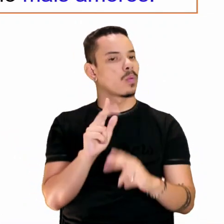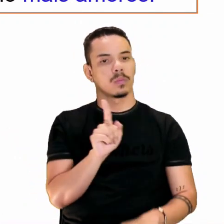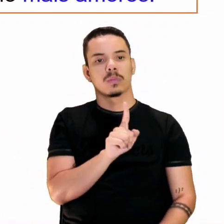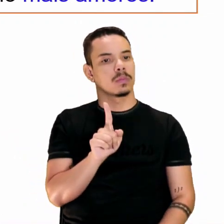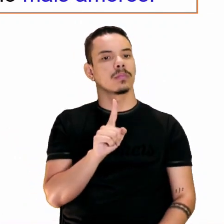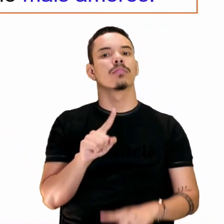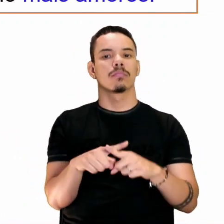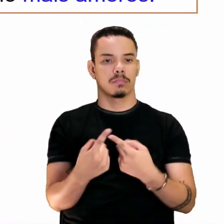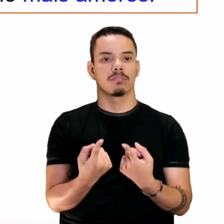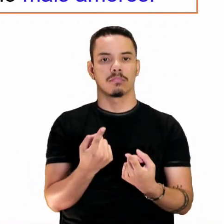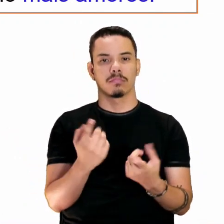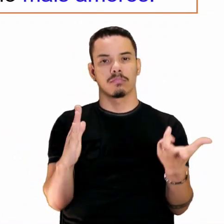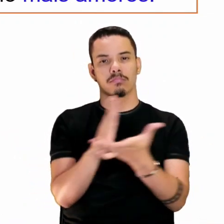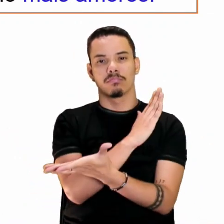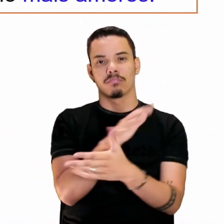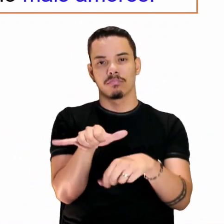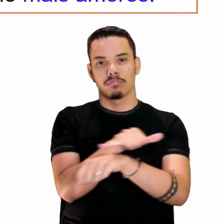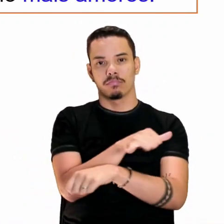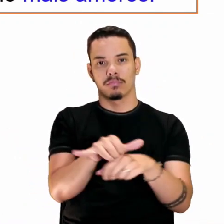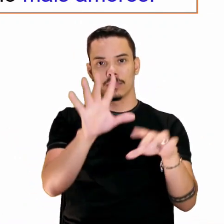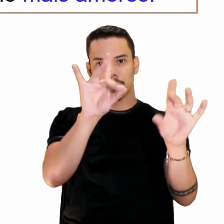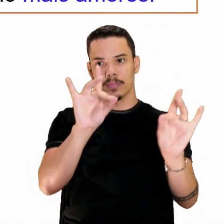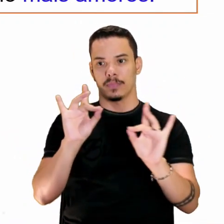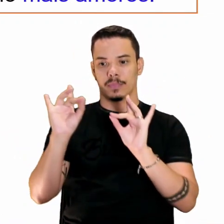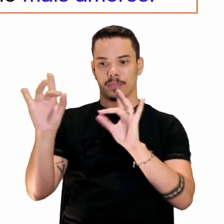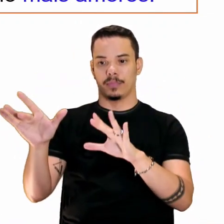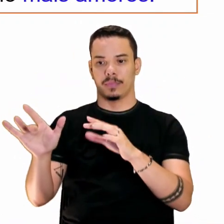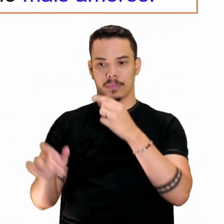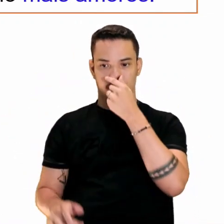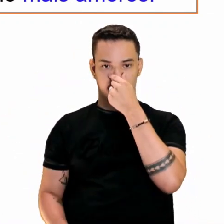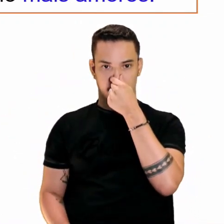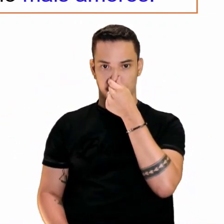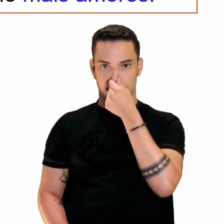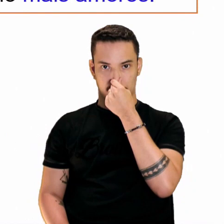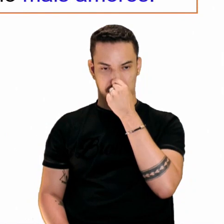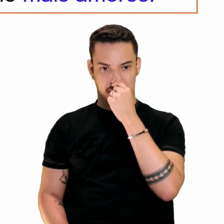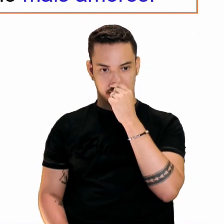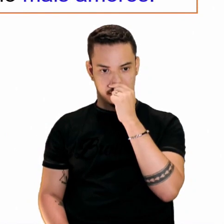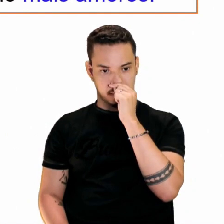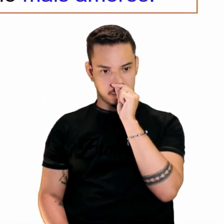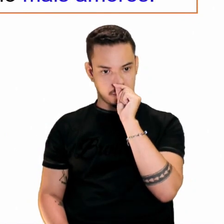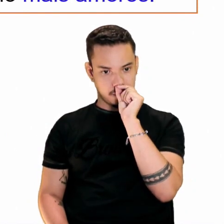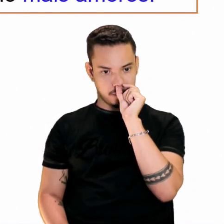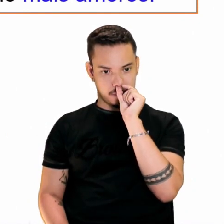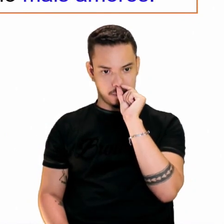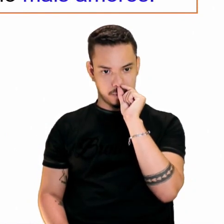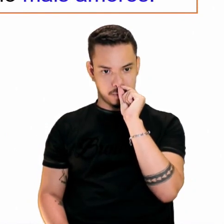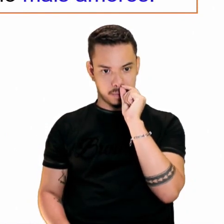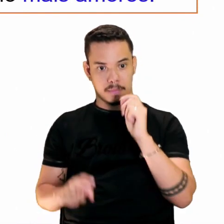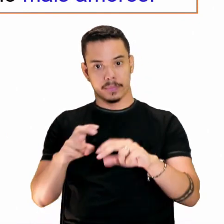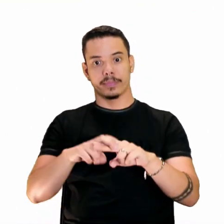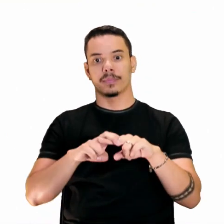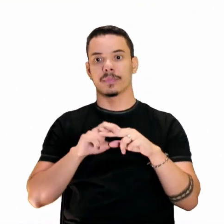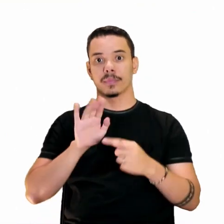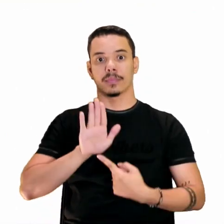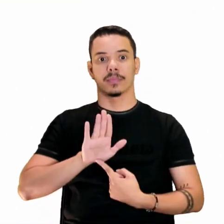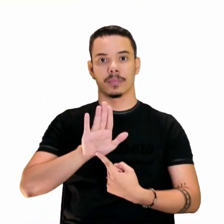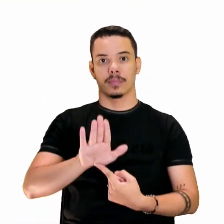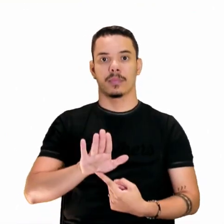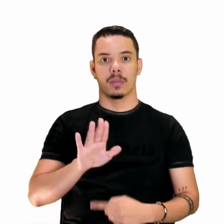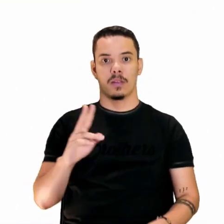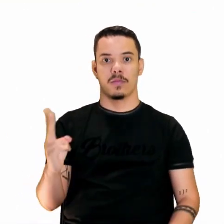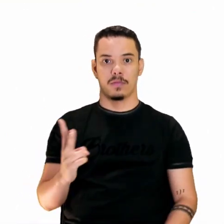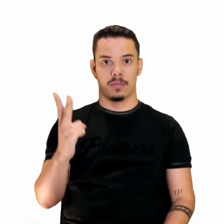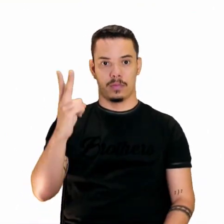Mas foi citado, ok? Então, aí, parafraseando o mesmo valor semante. E não